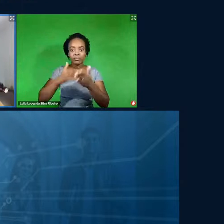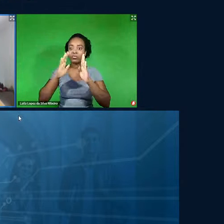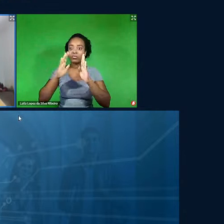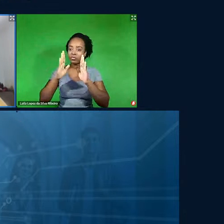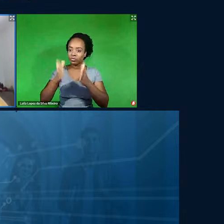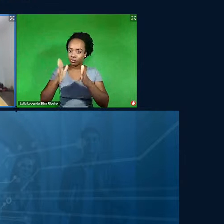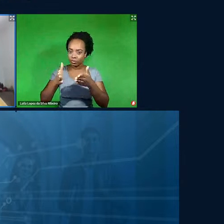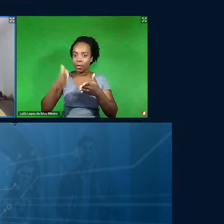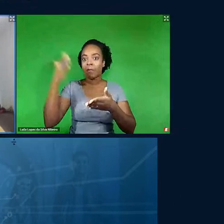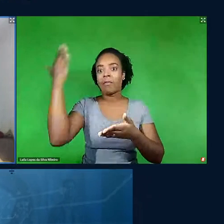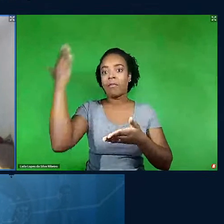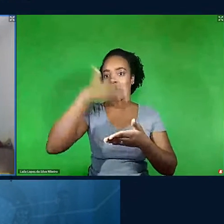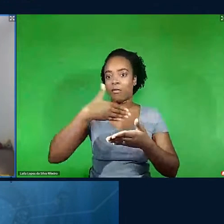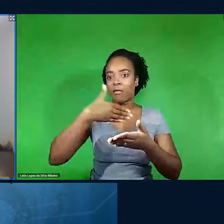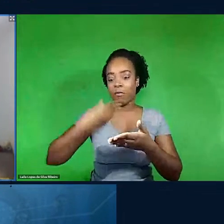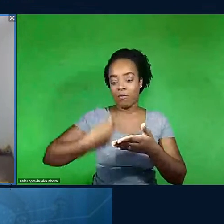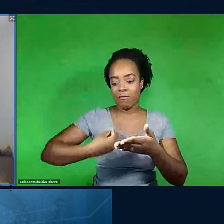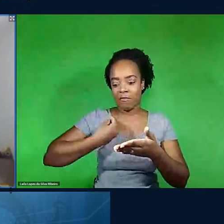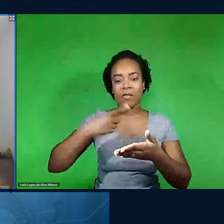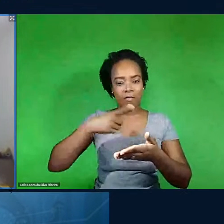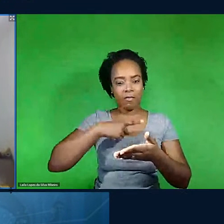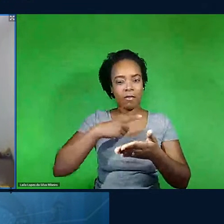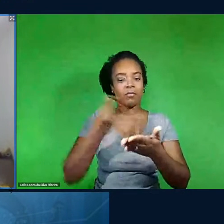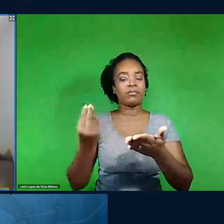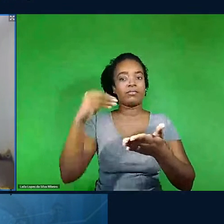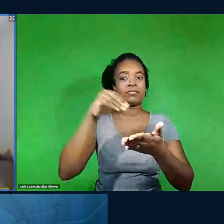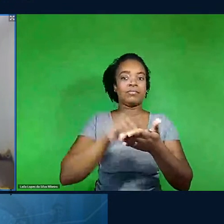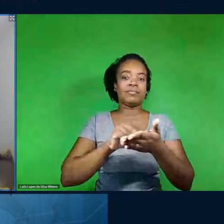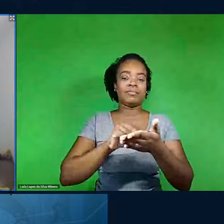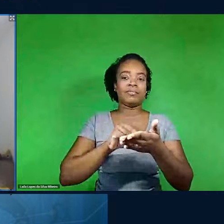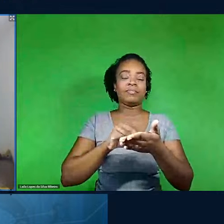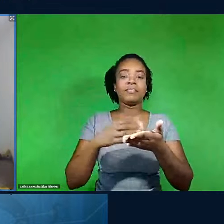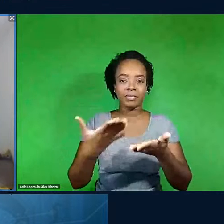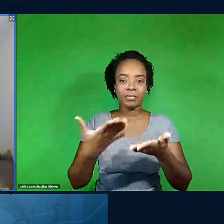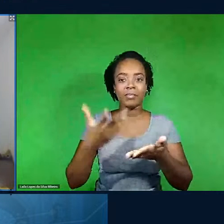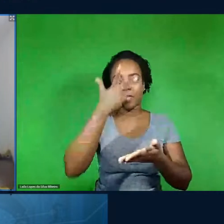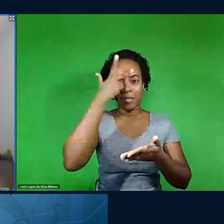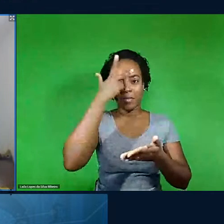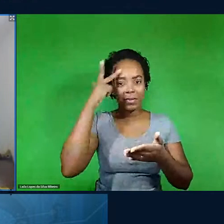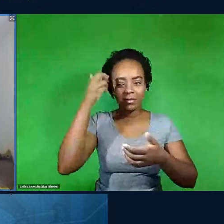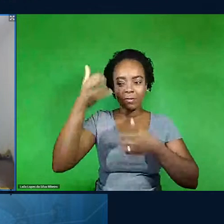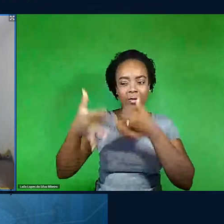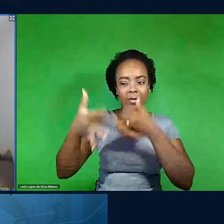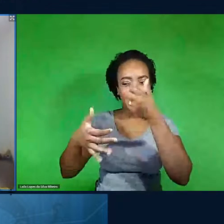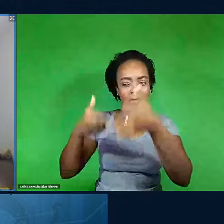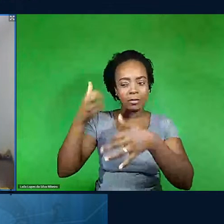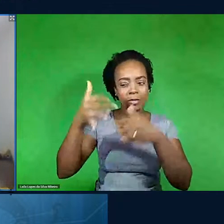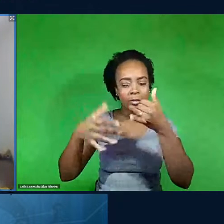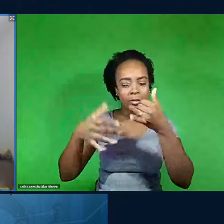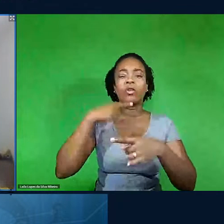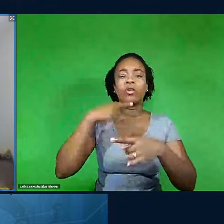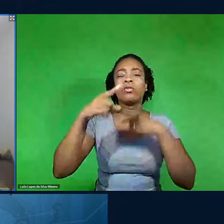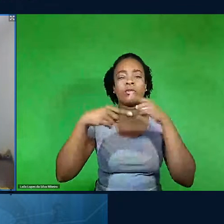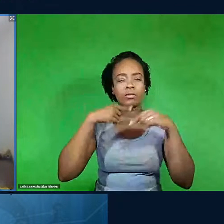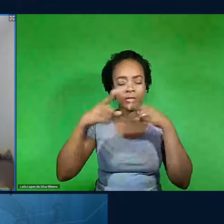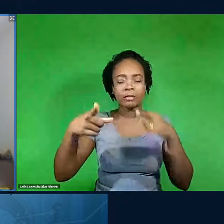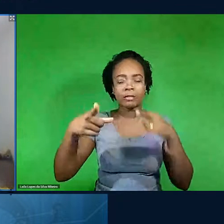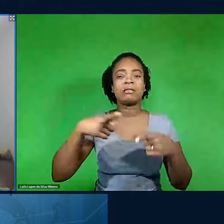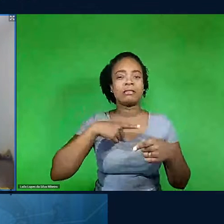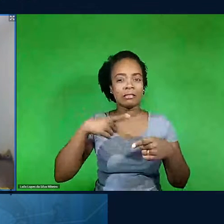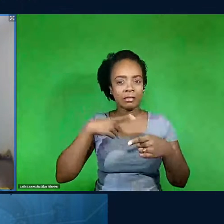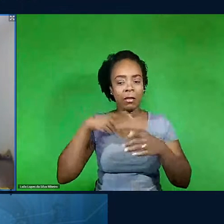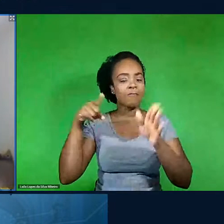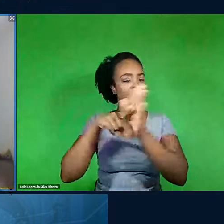E outra questão, durante as falas com certeza vão subir dúvidas, questionamentos, então não